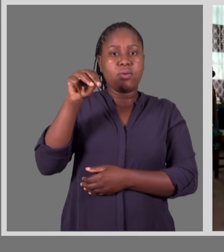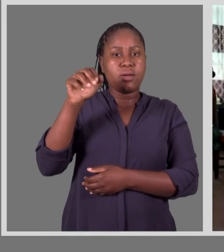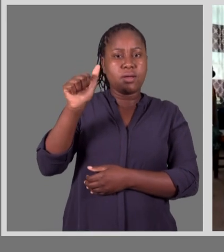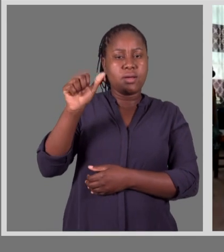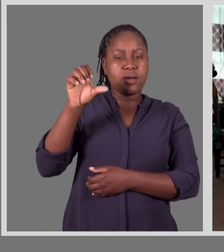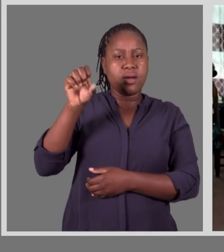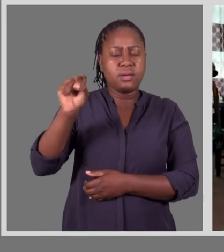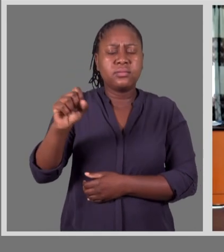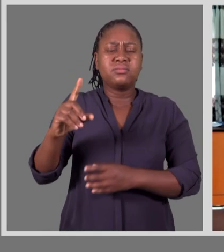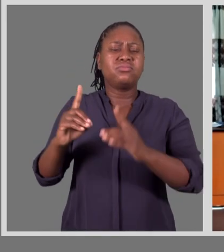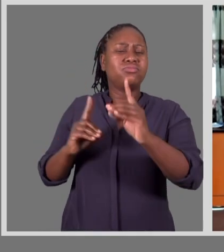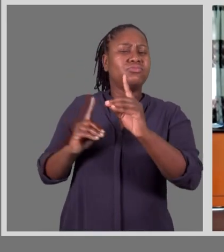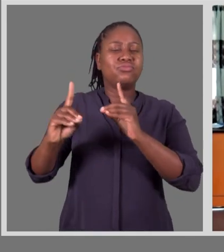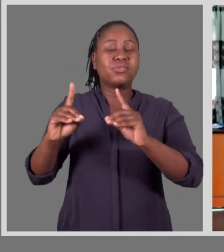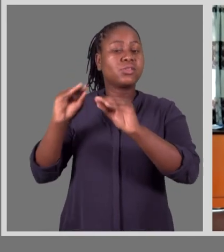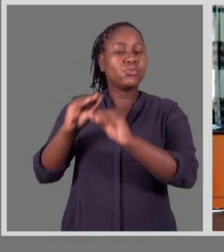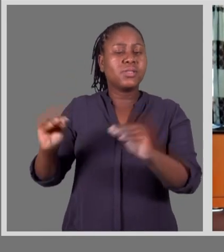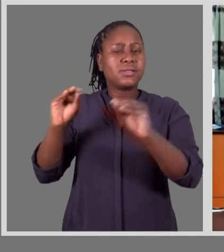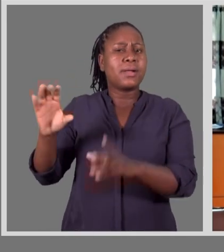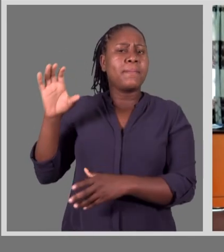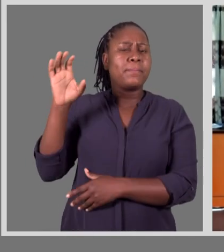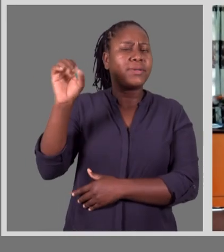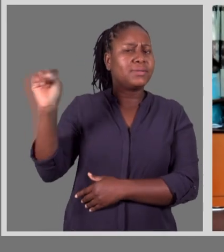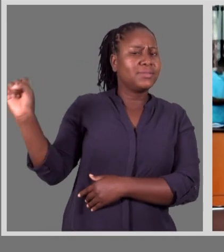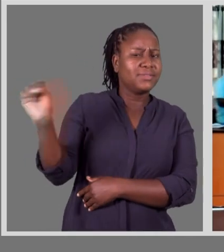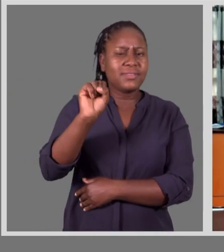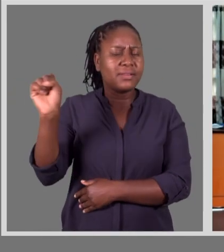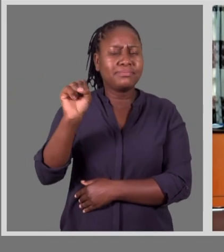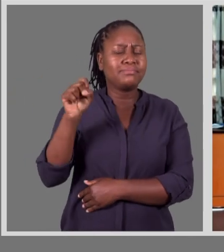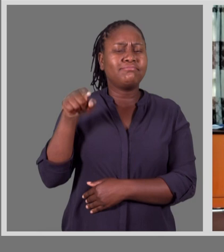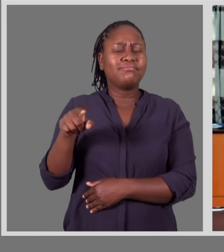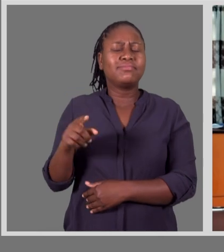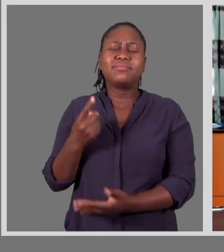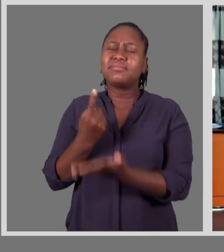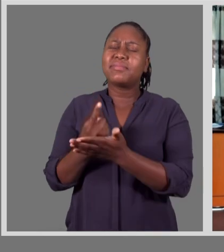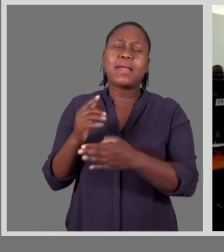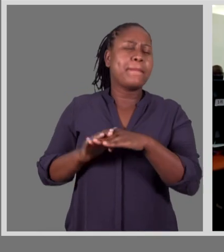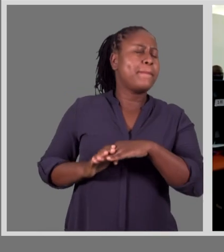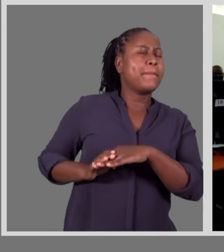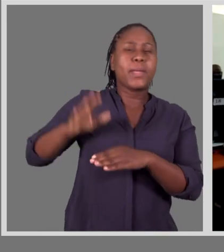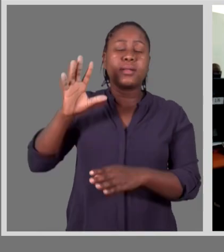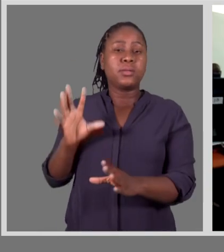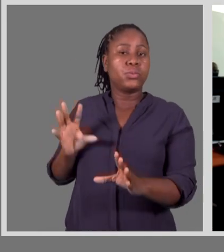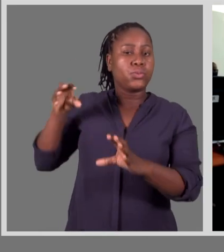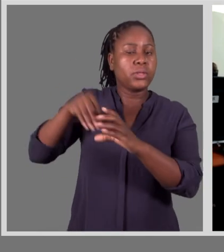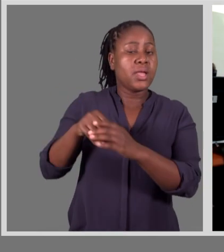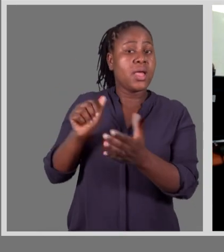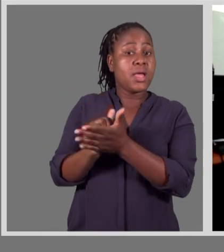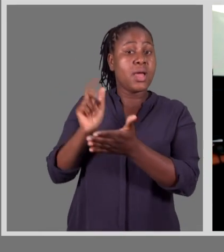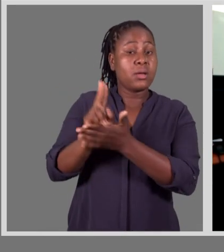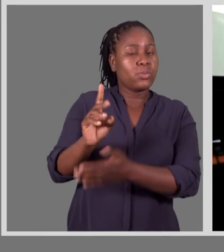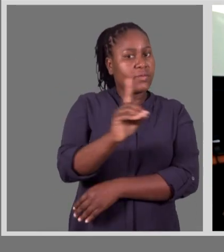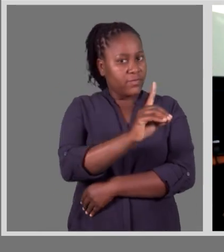Tomás Viajeiro, diretor de Educação de Sofala, destaca a importância da inclusão de alunos com deficiência.